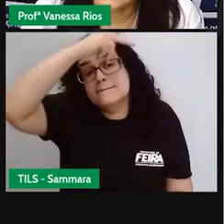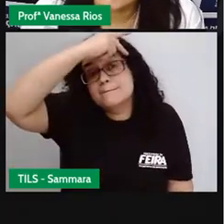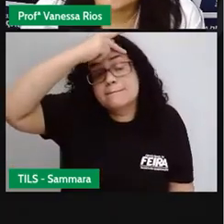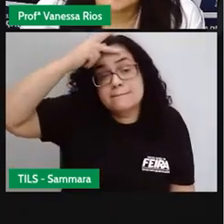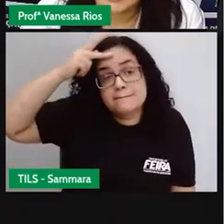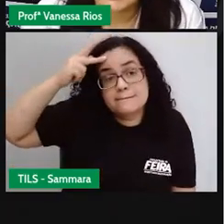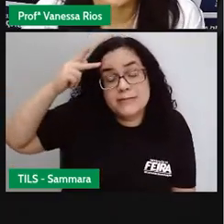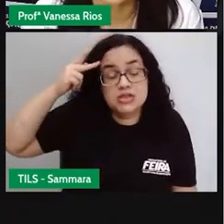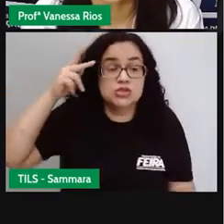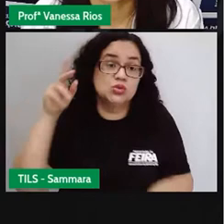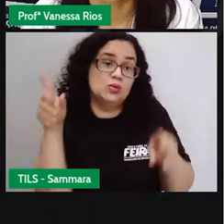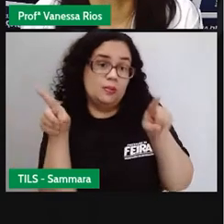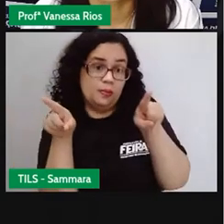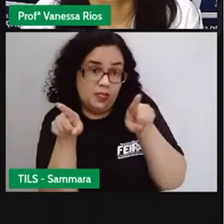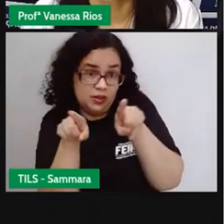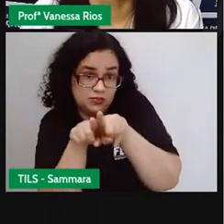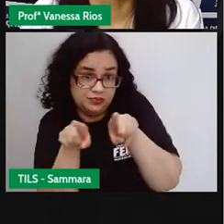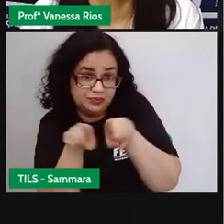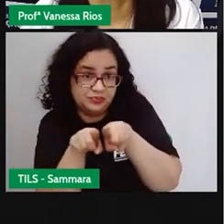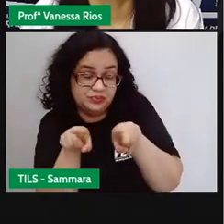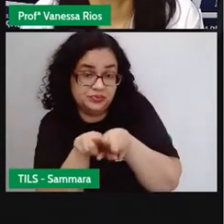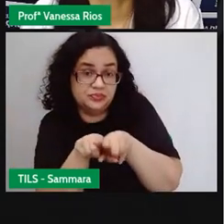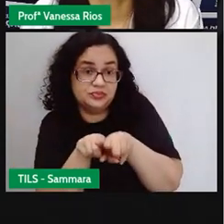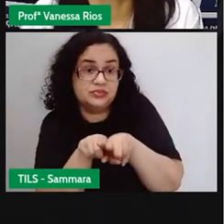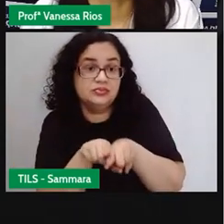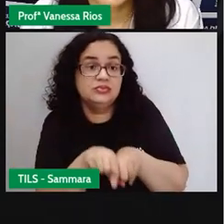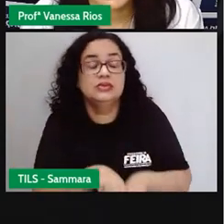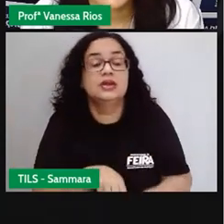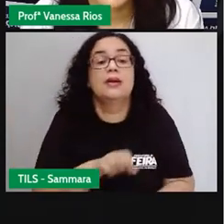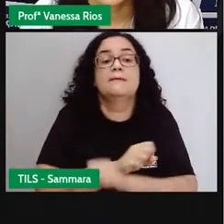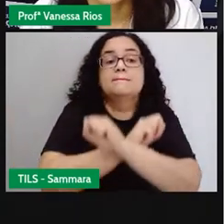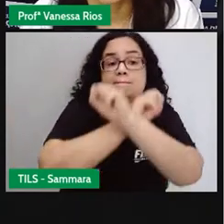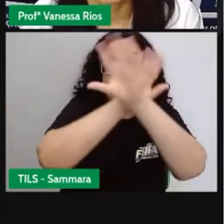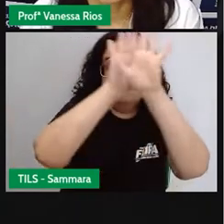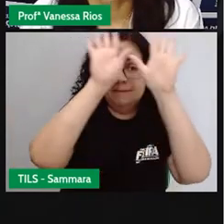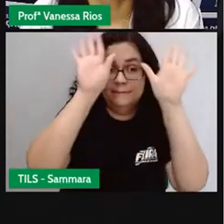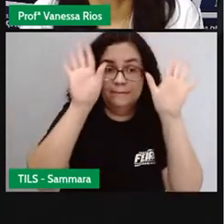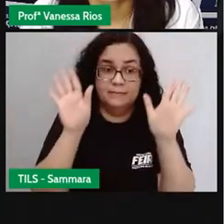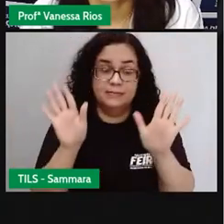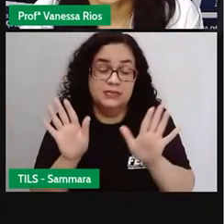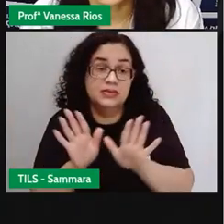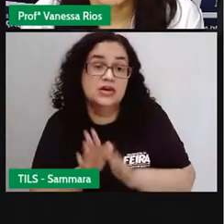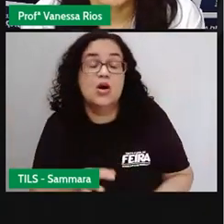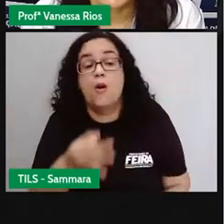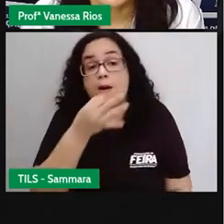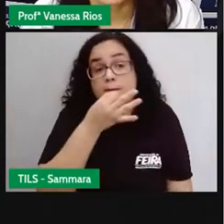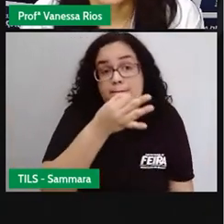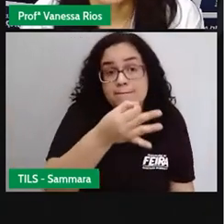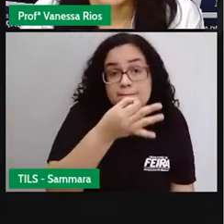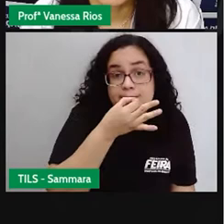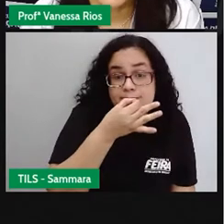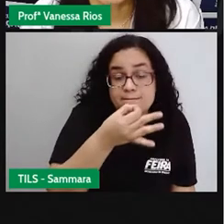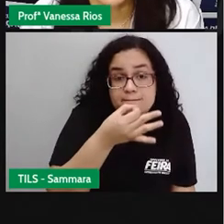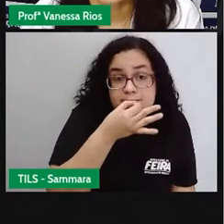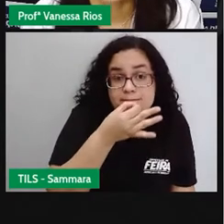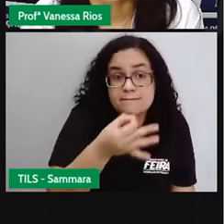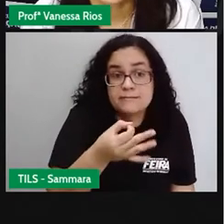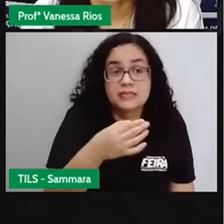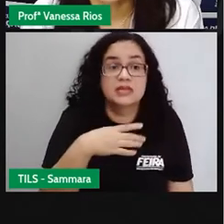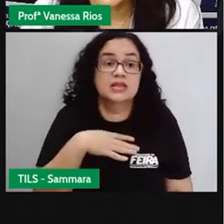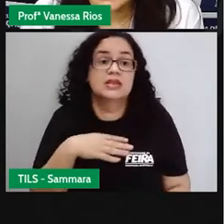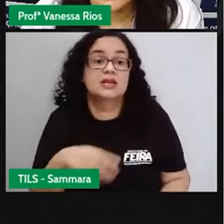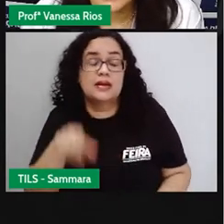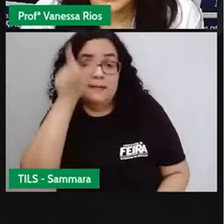que estão também ao nosso redor, de forma mais clara, de forma mais objetiva, de forma aí mais